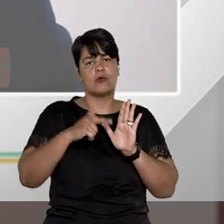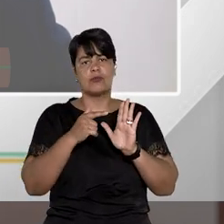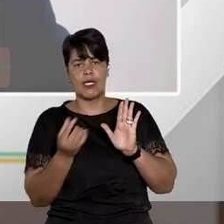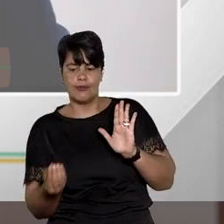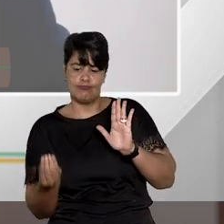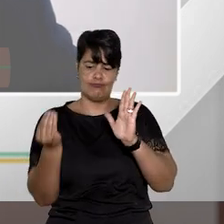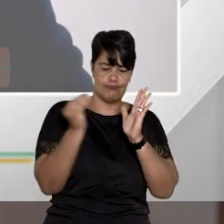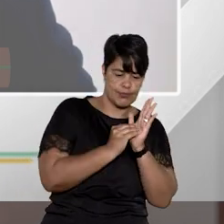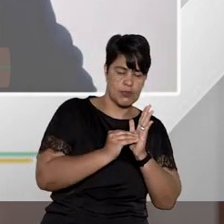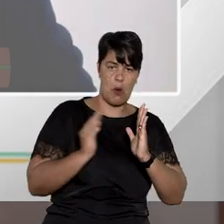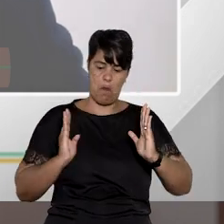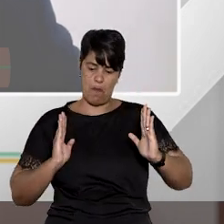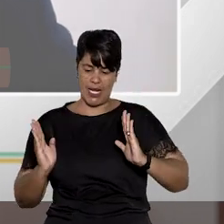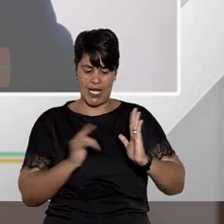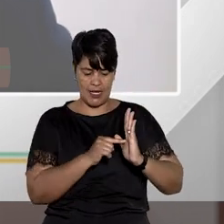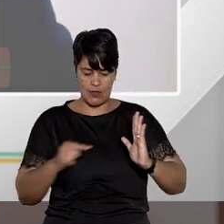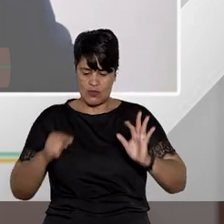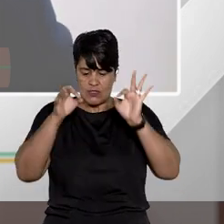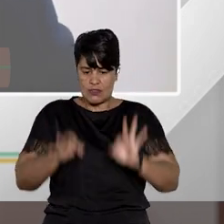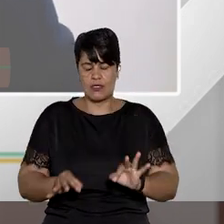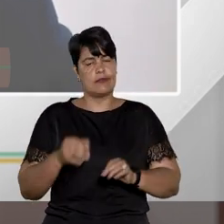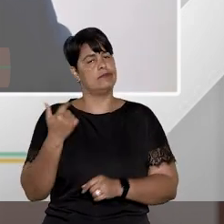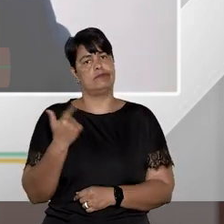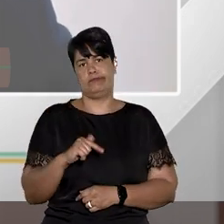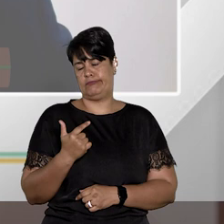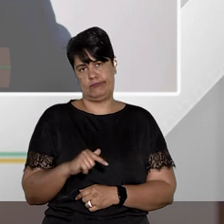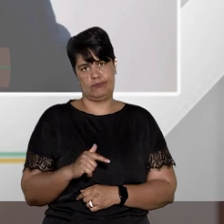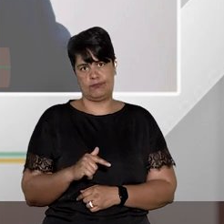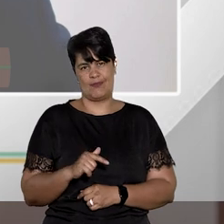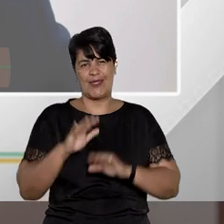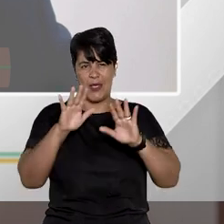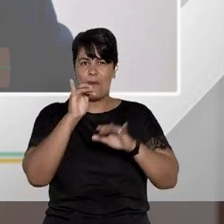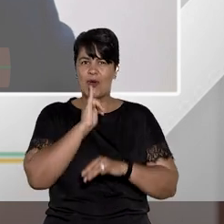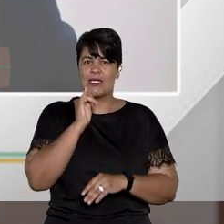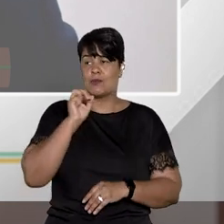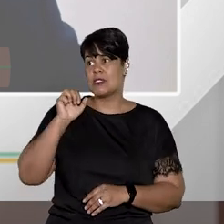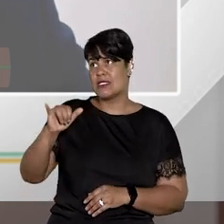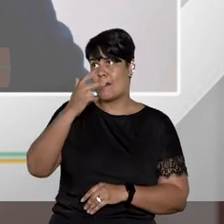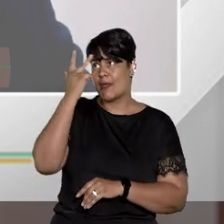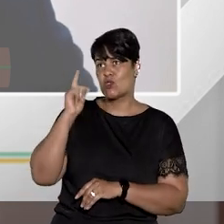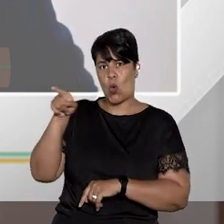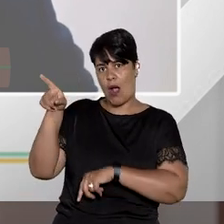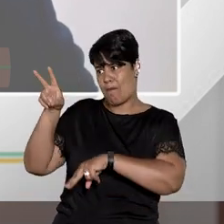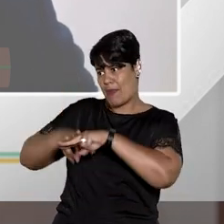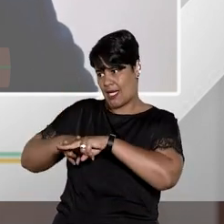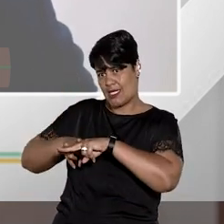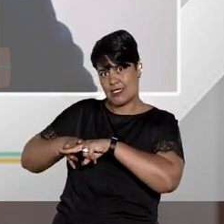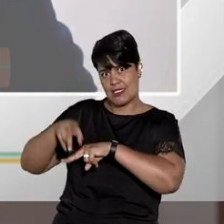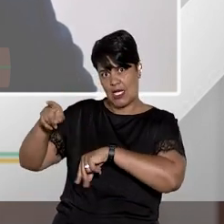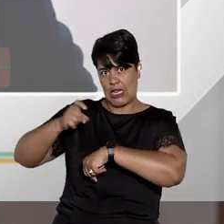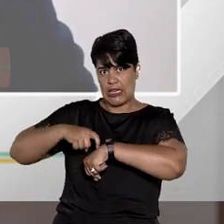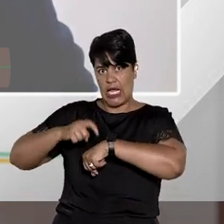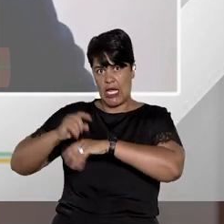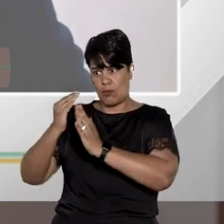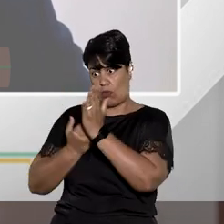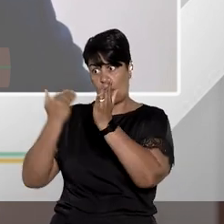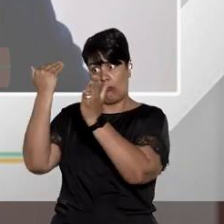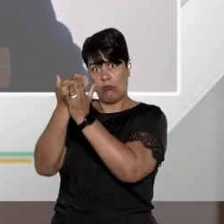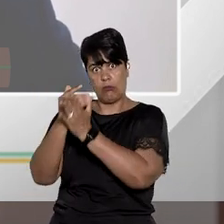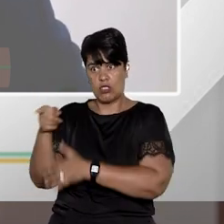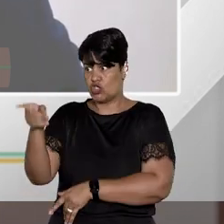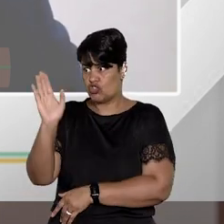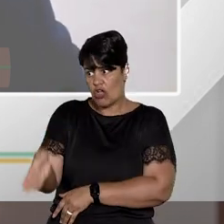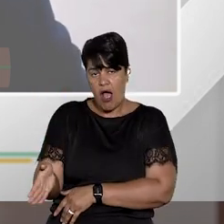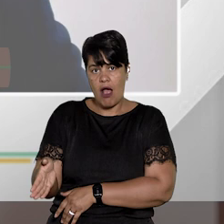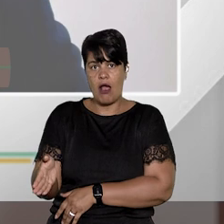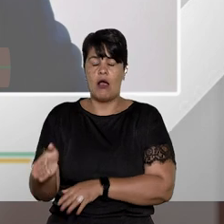como Jeusa falou num primeiro momento, quando alguém ficar preso além do tempo em que a lei fixar. Muitas vezes, a